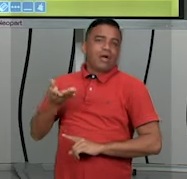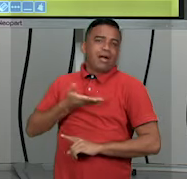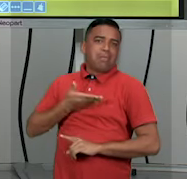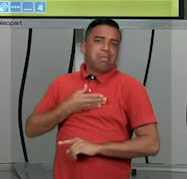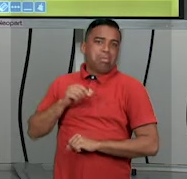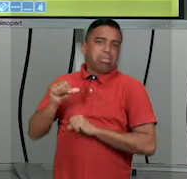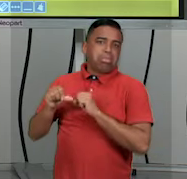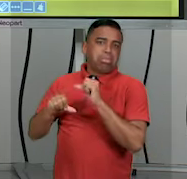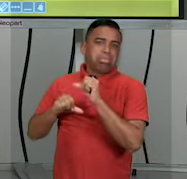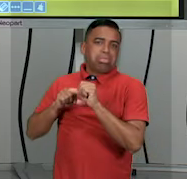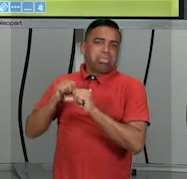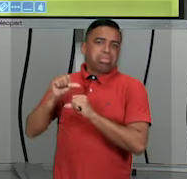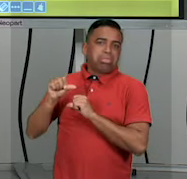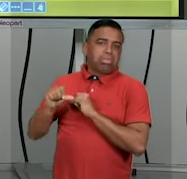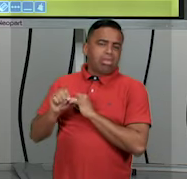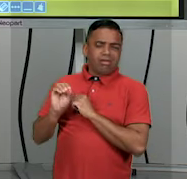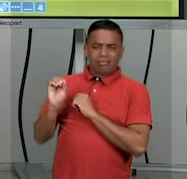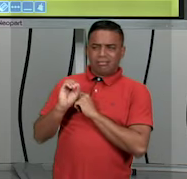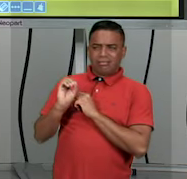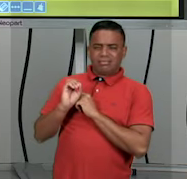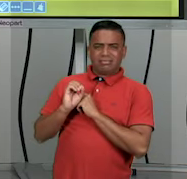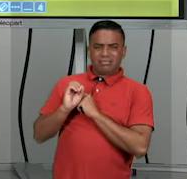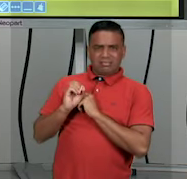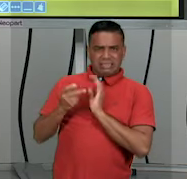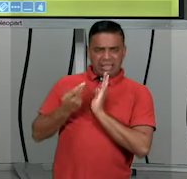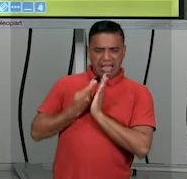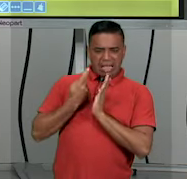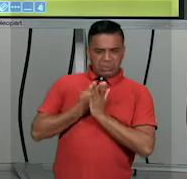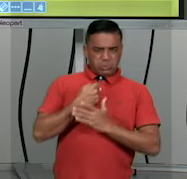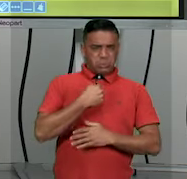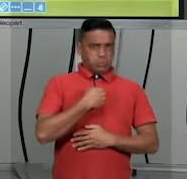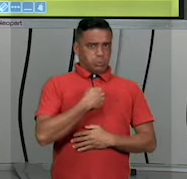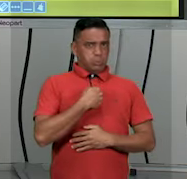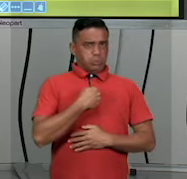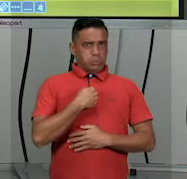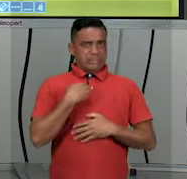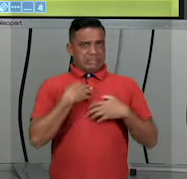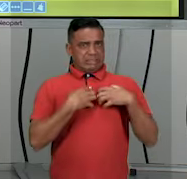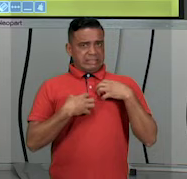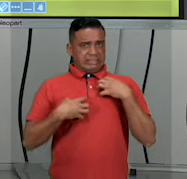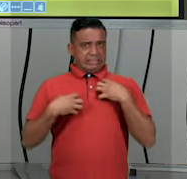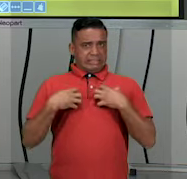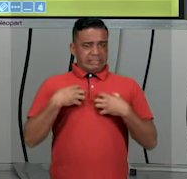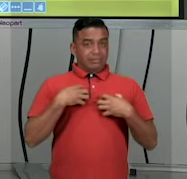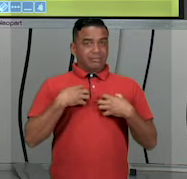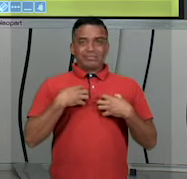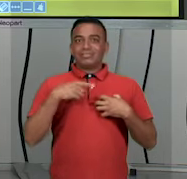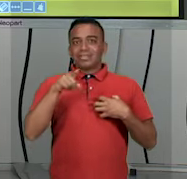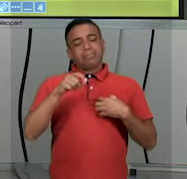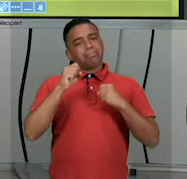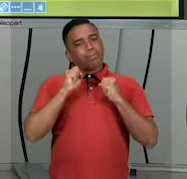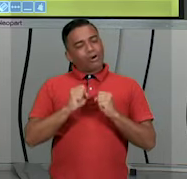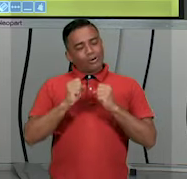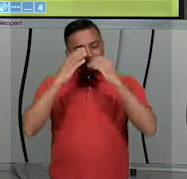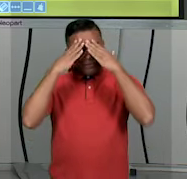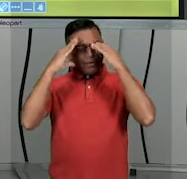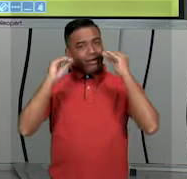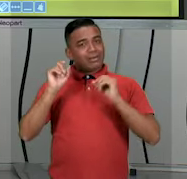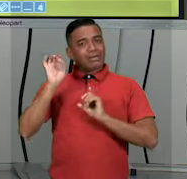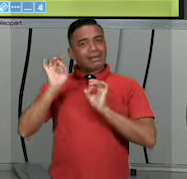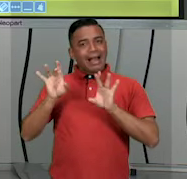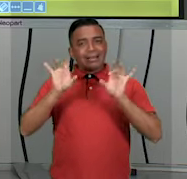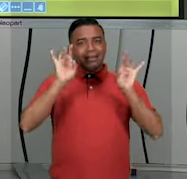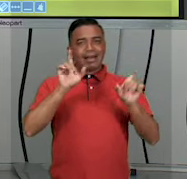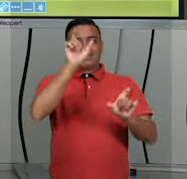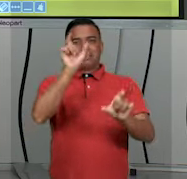já estou. Será que tem alguma coisa errada comigo? Então, você já pode ficar tranquilo. Cada pessoa tem um